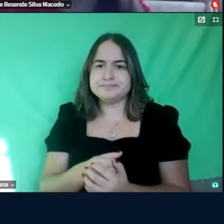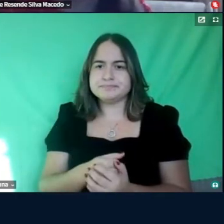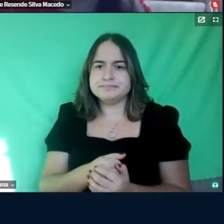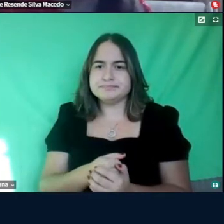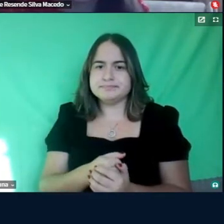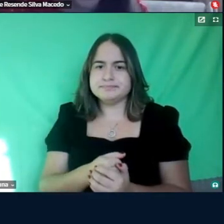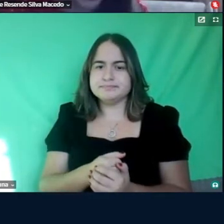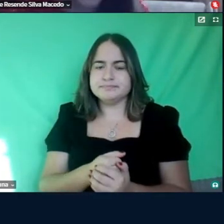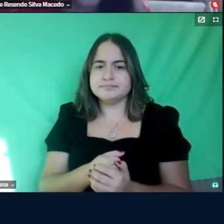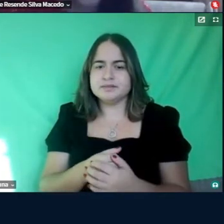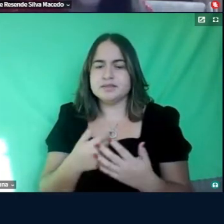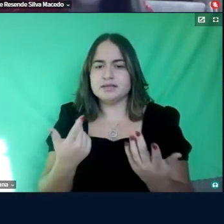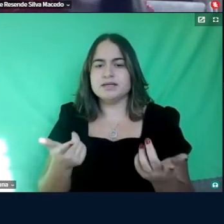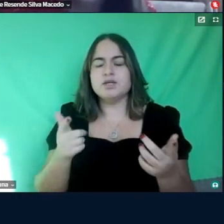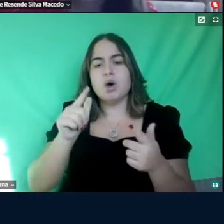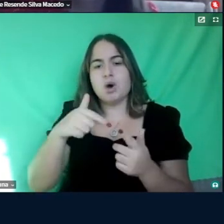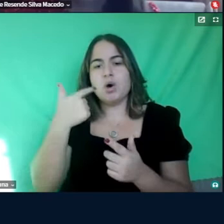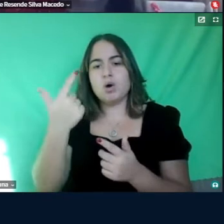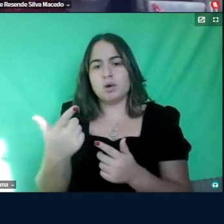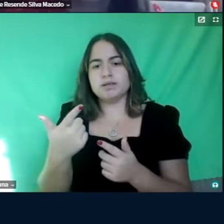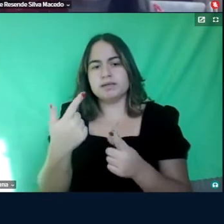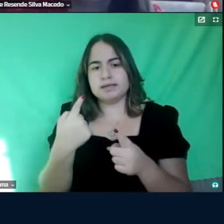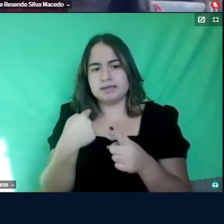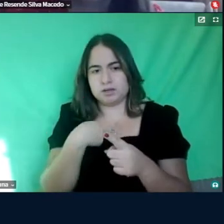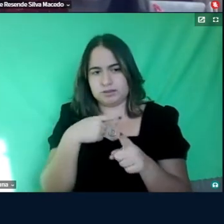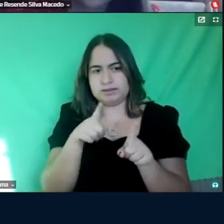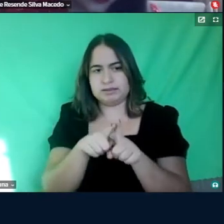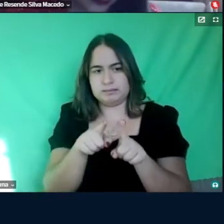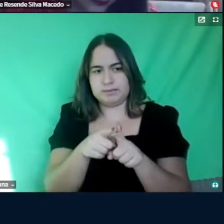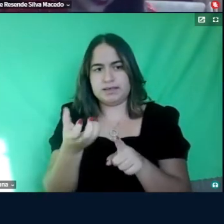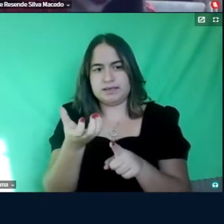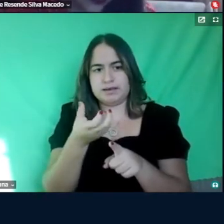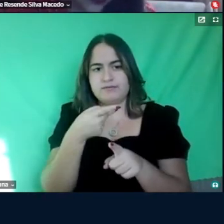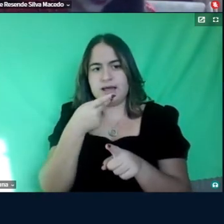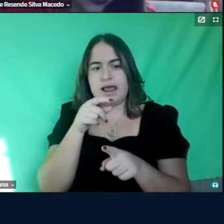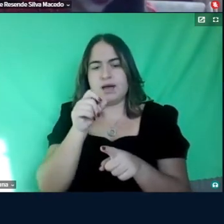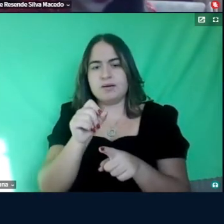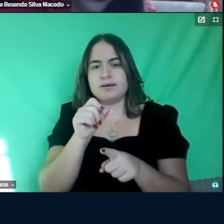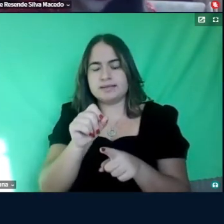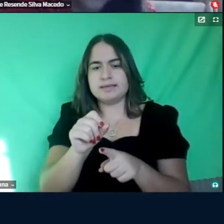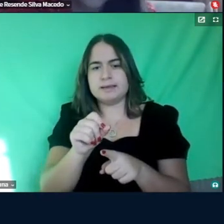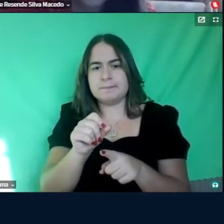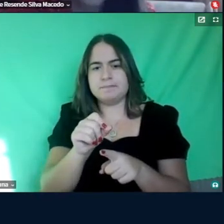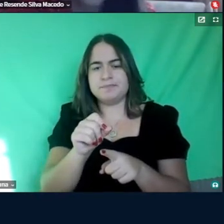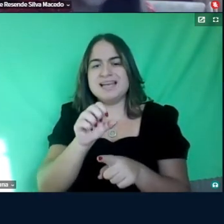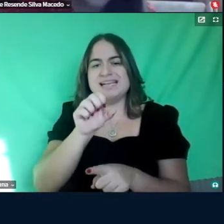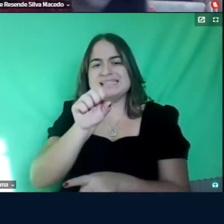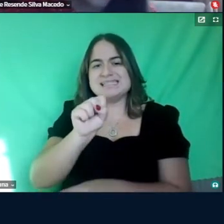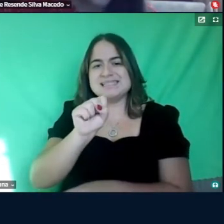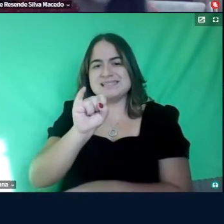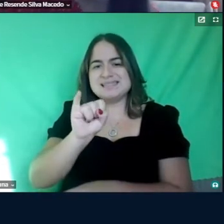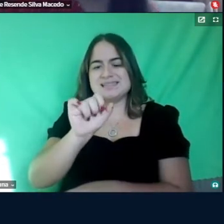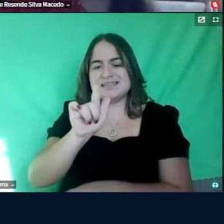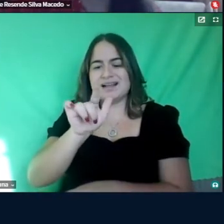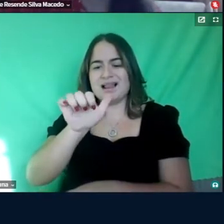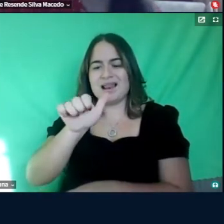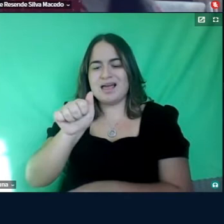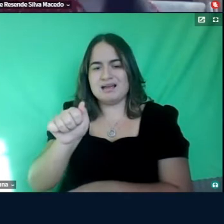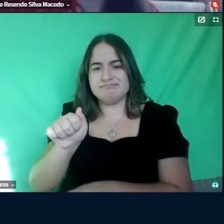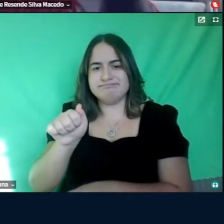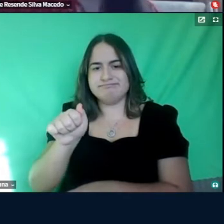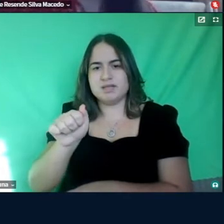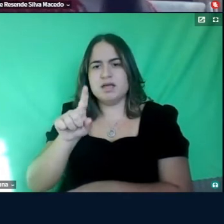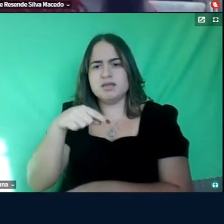E aí, Cris, uma outra coisinha aqui também que eu queria falar com você, em relação à aplicação das siglas, né, então, dá uma